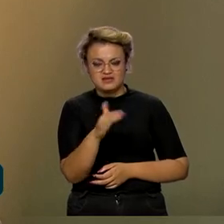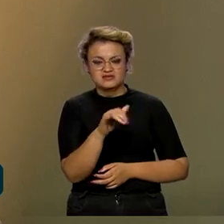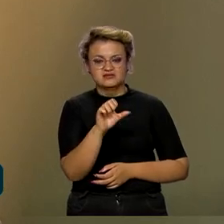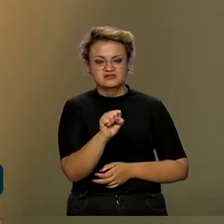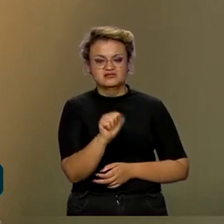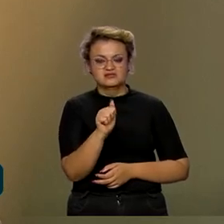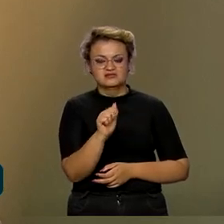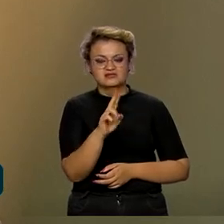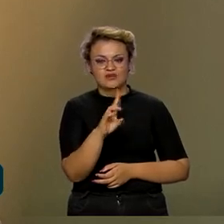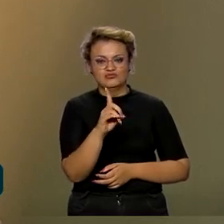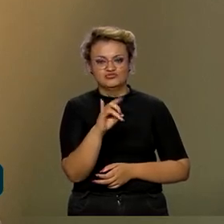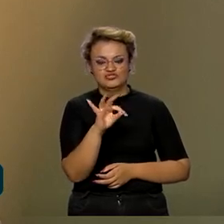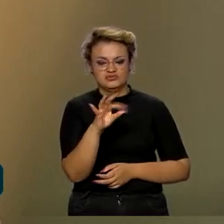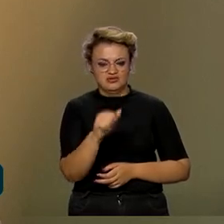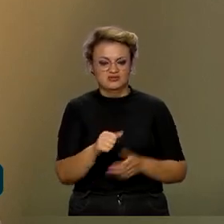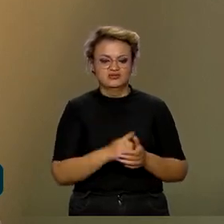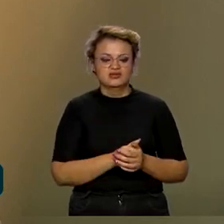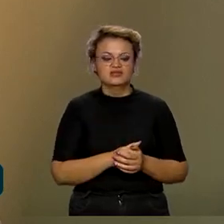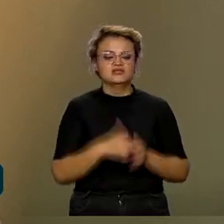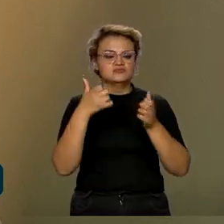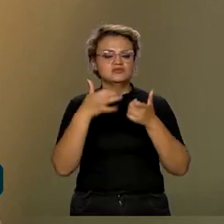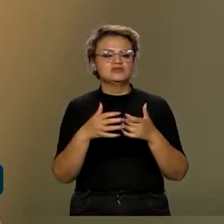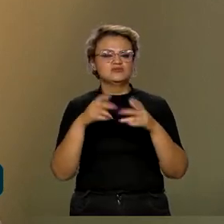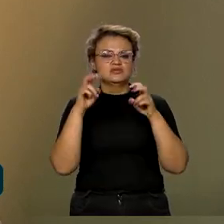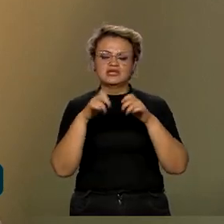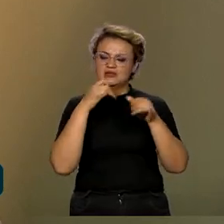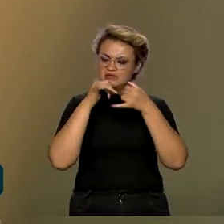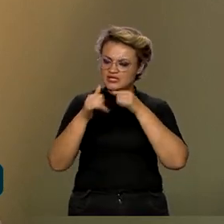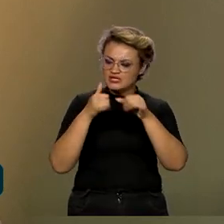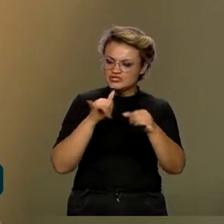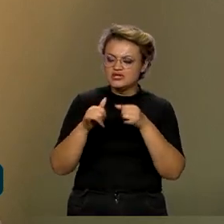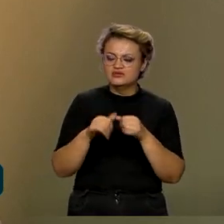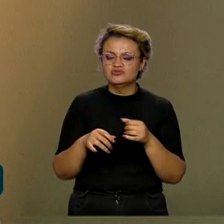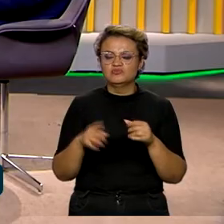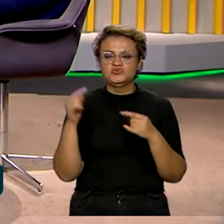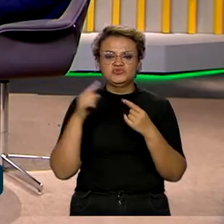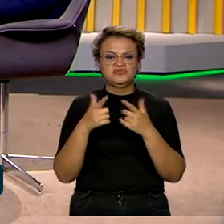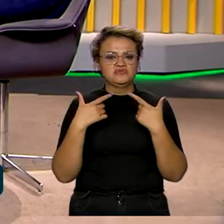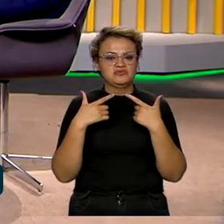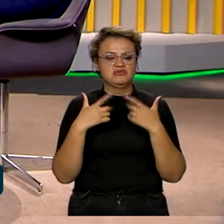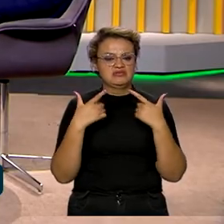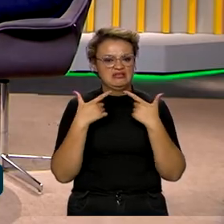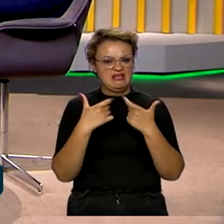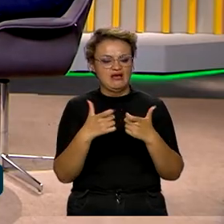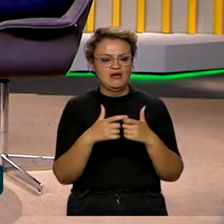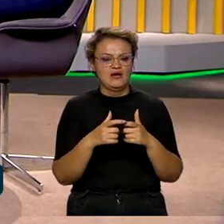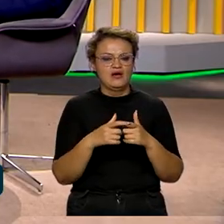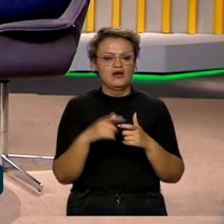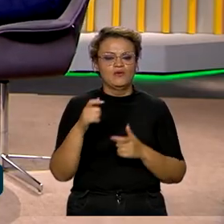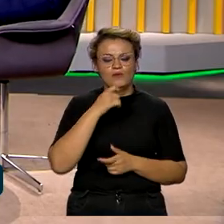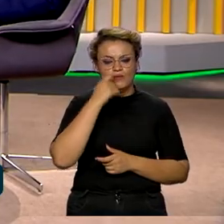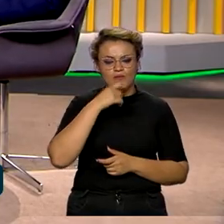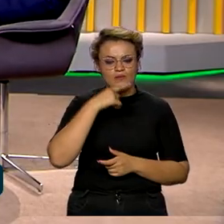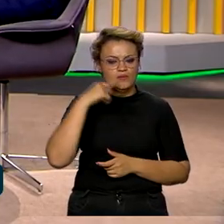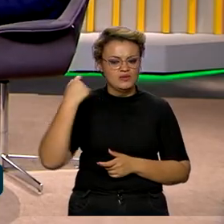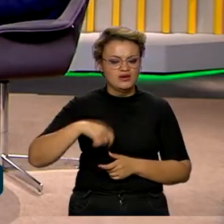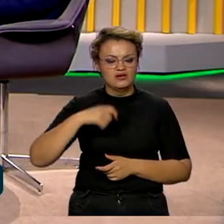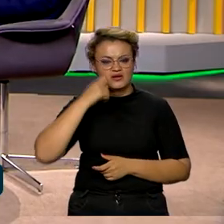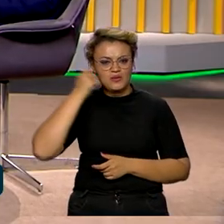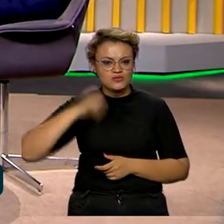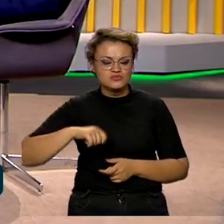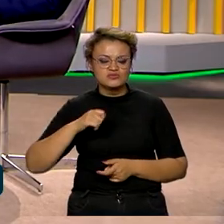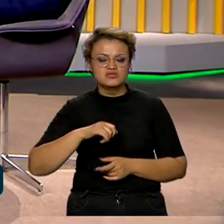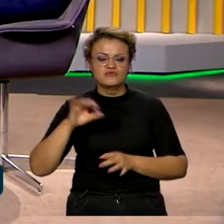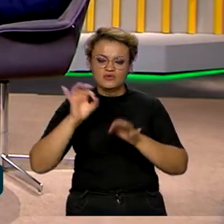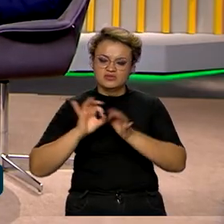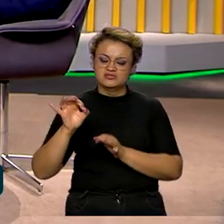energético, enfim, dada a guerra da Ucrânia, Rússia, Ucrânia, enfim, o redesenho da energia no mundo,